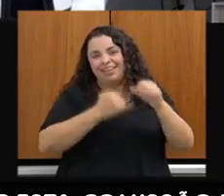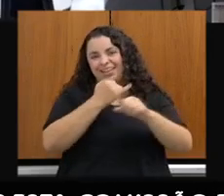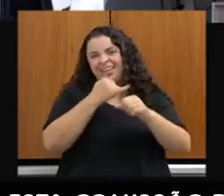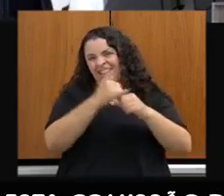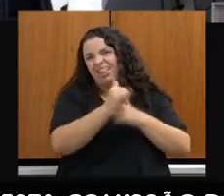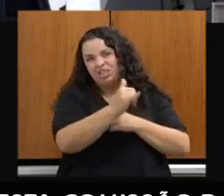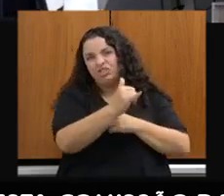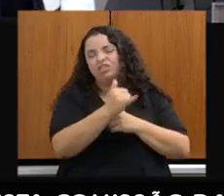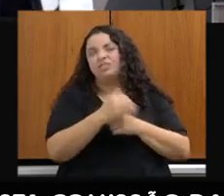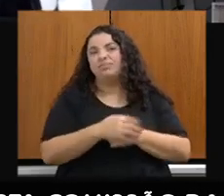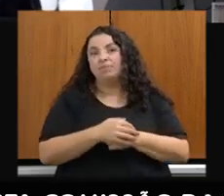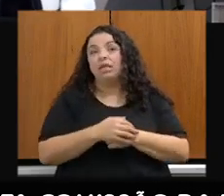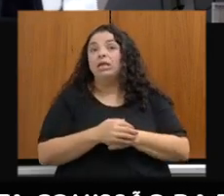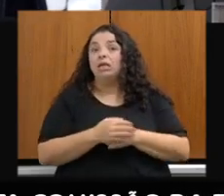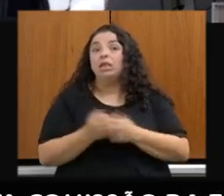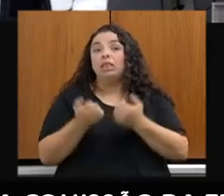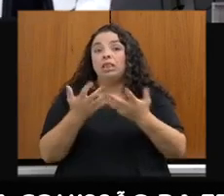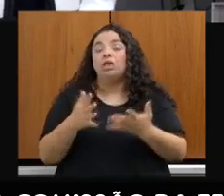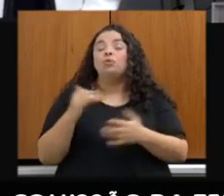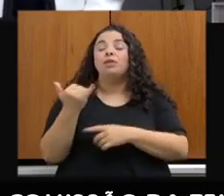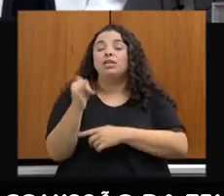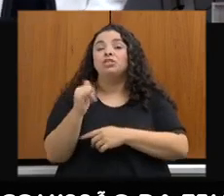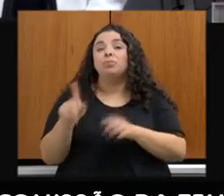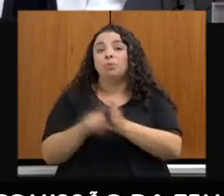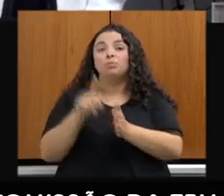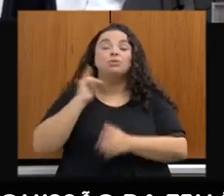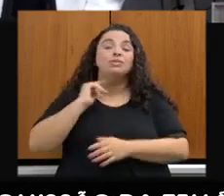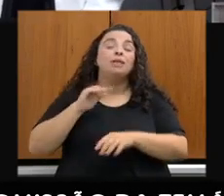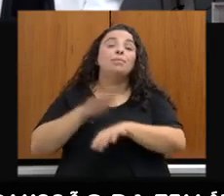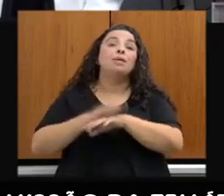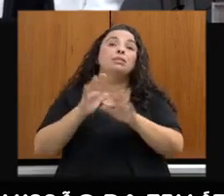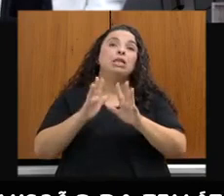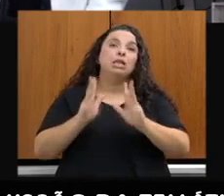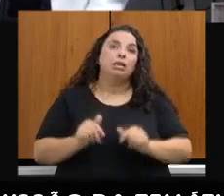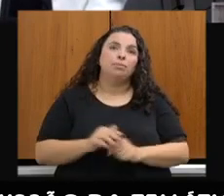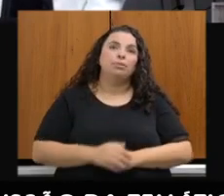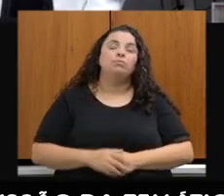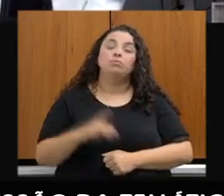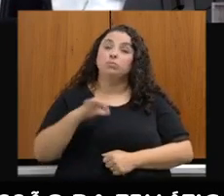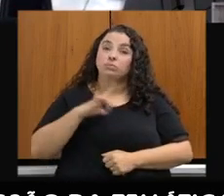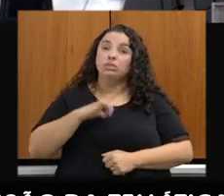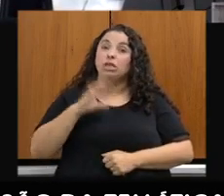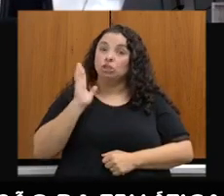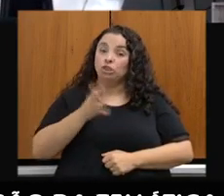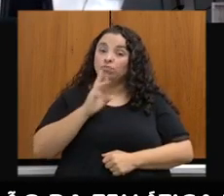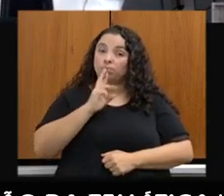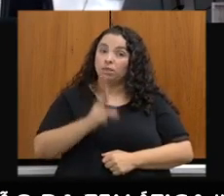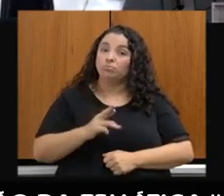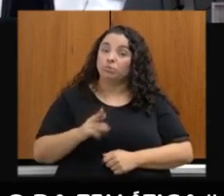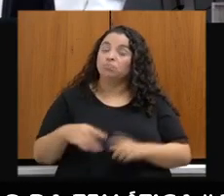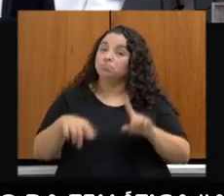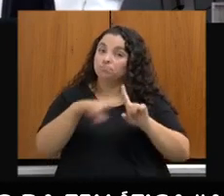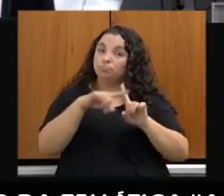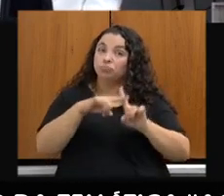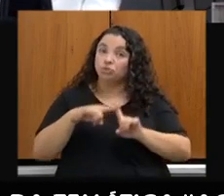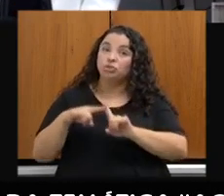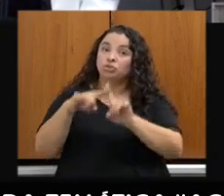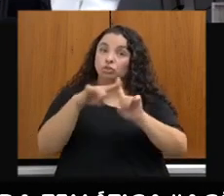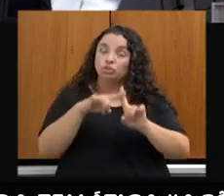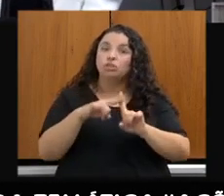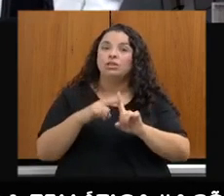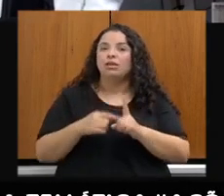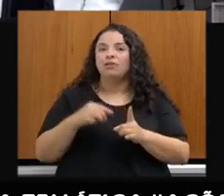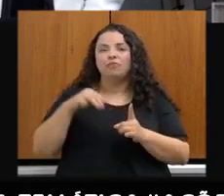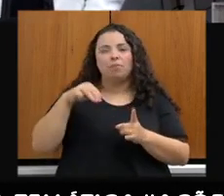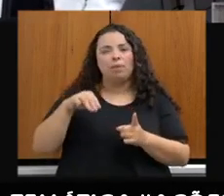Gerais cada dia mais limpa. Por favor. Nós temos, então, já resultados muito expressivos, megawatts em